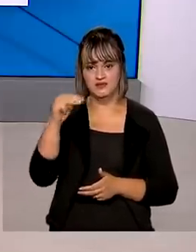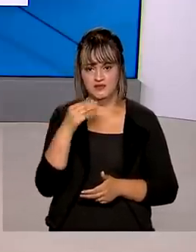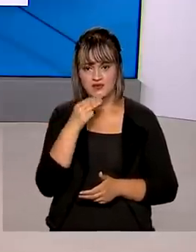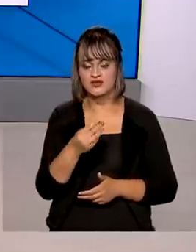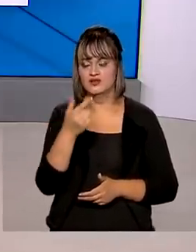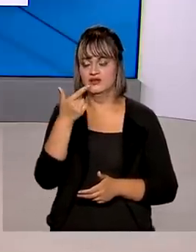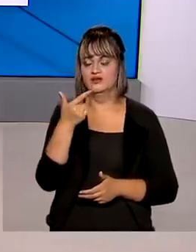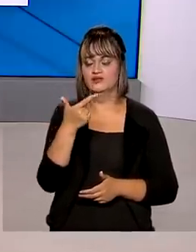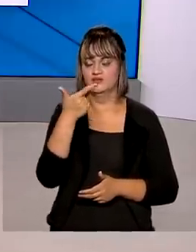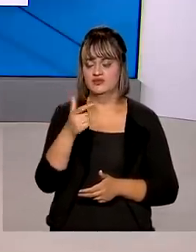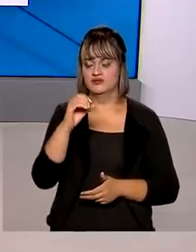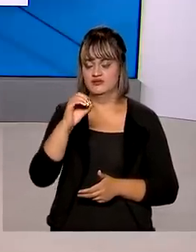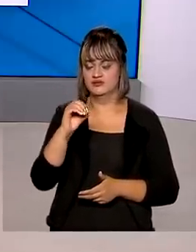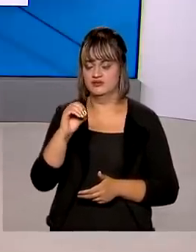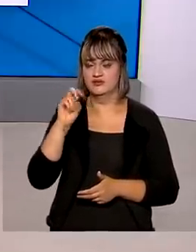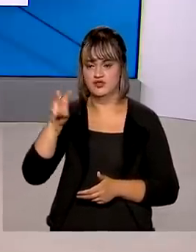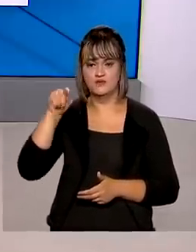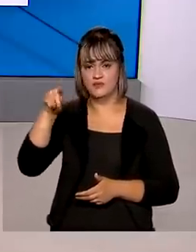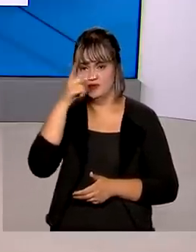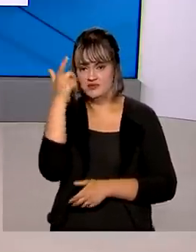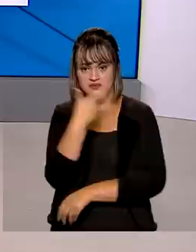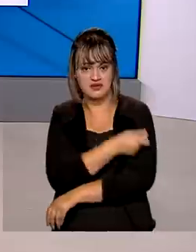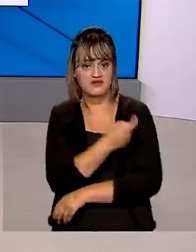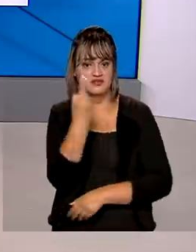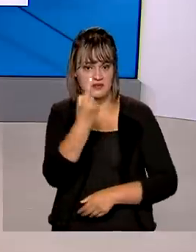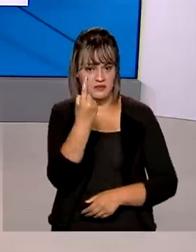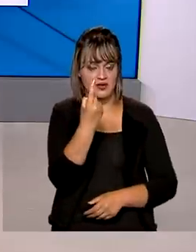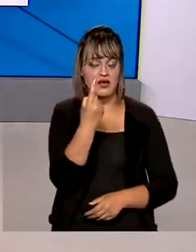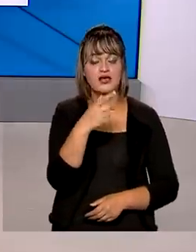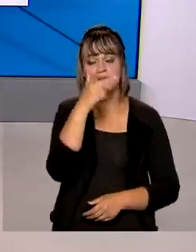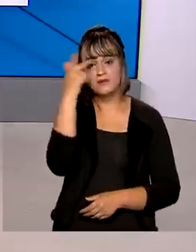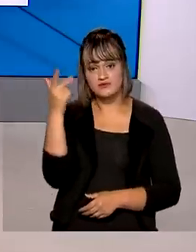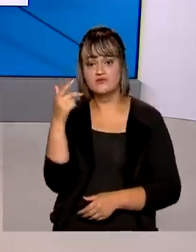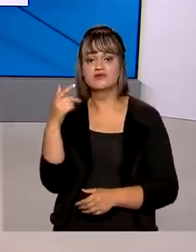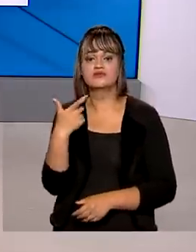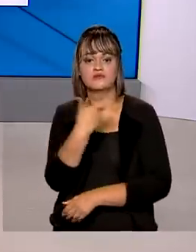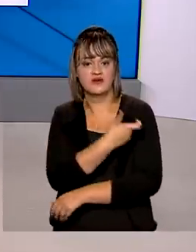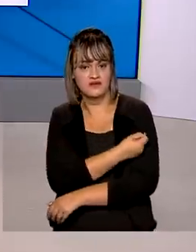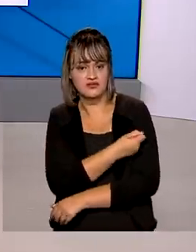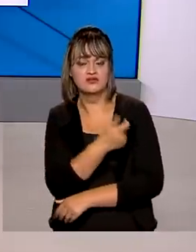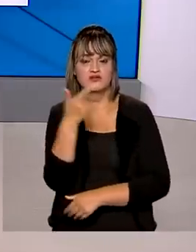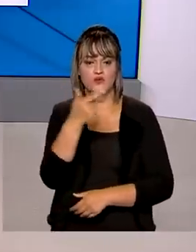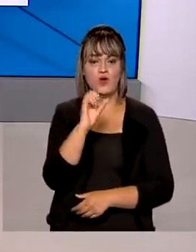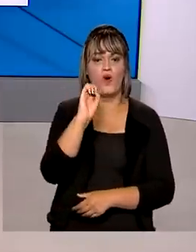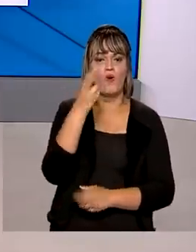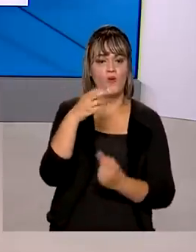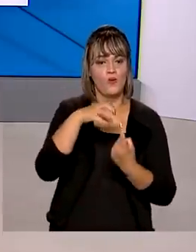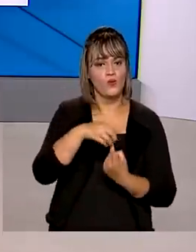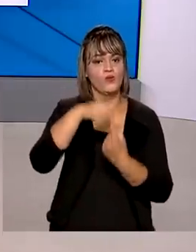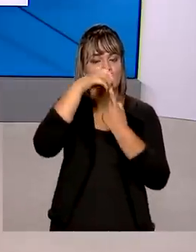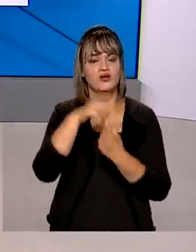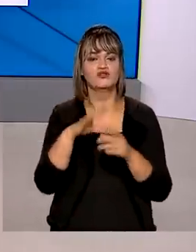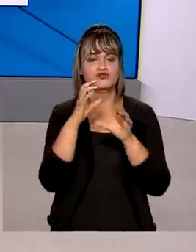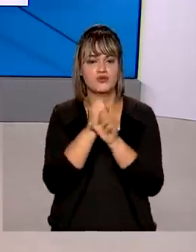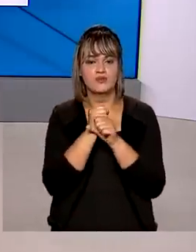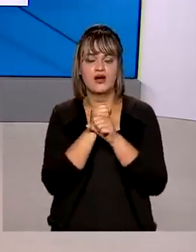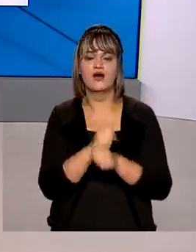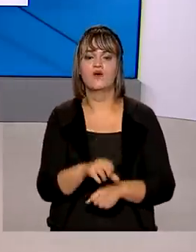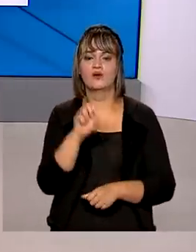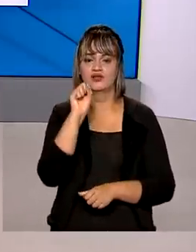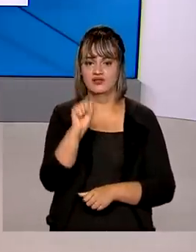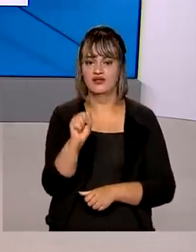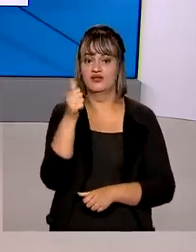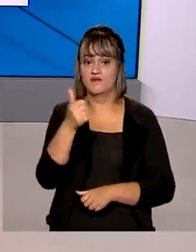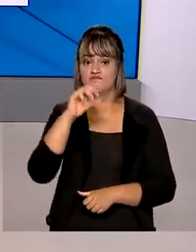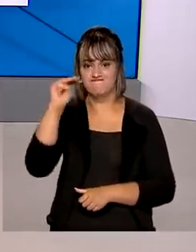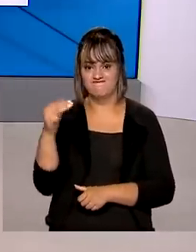205 mil pessoas tomaram a primeira dose da vacina e o número de brasileiros que tomaram a segunda dose ou dose única ultrapassa